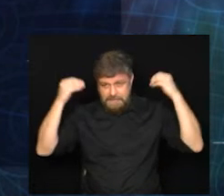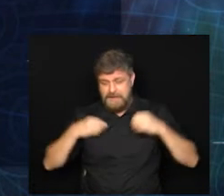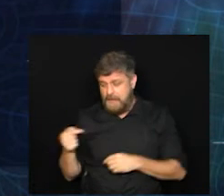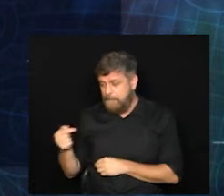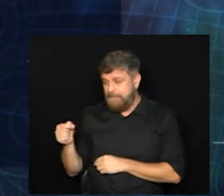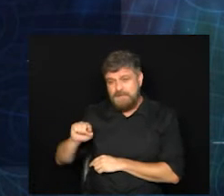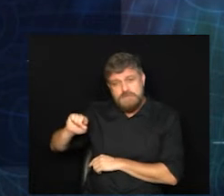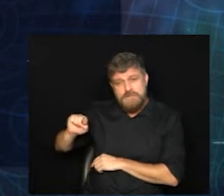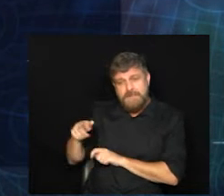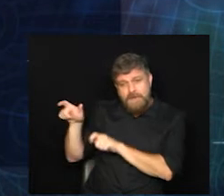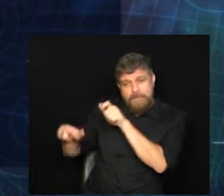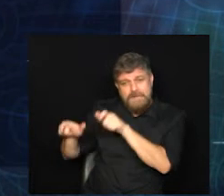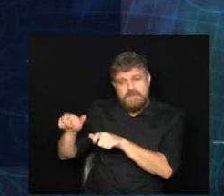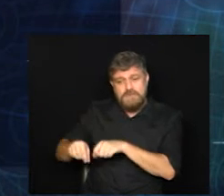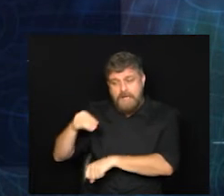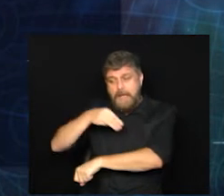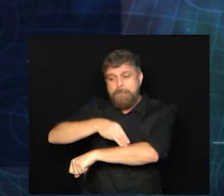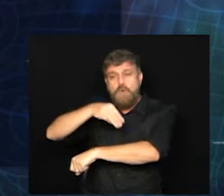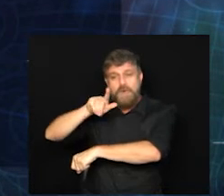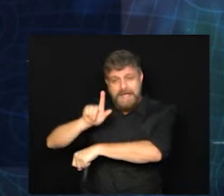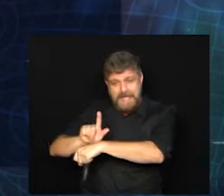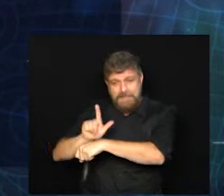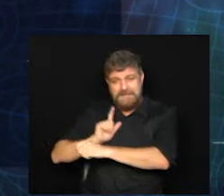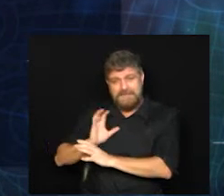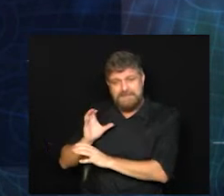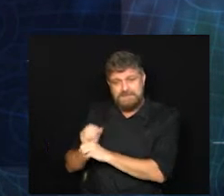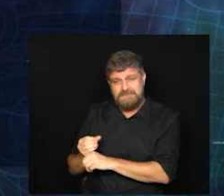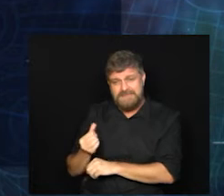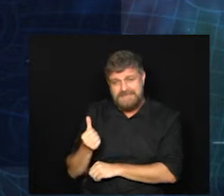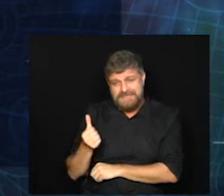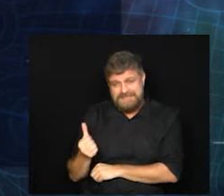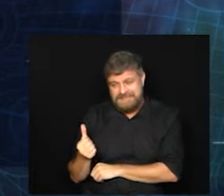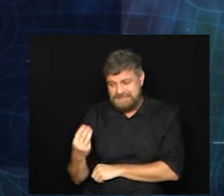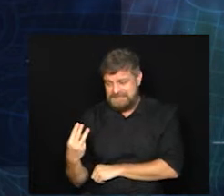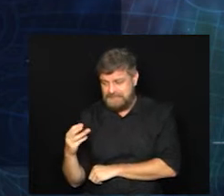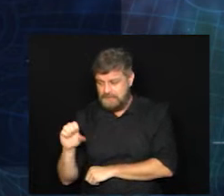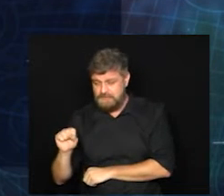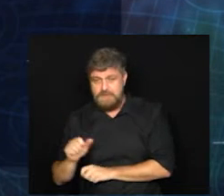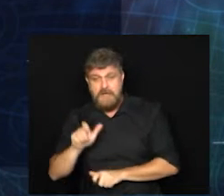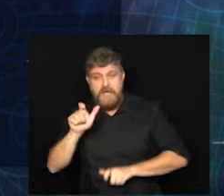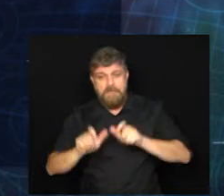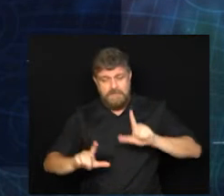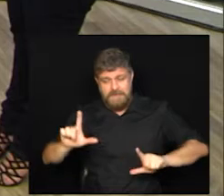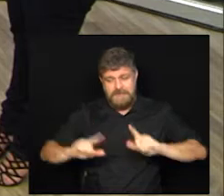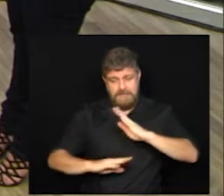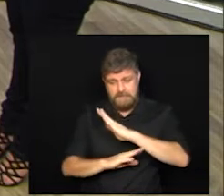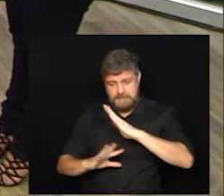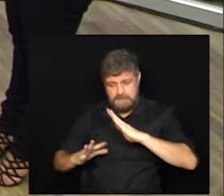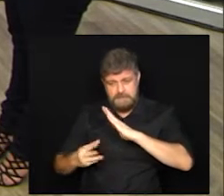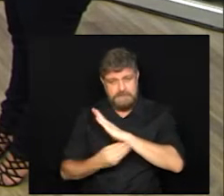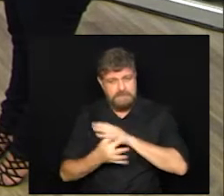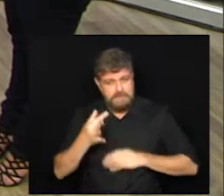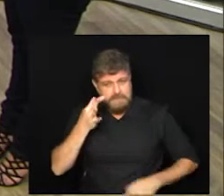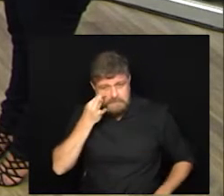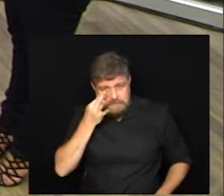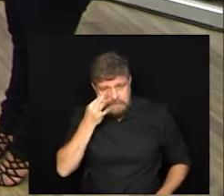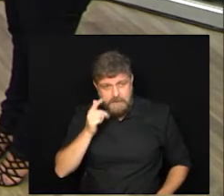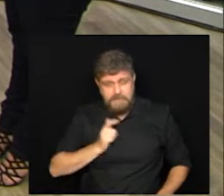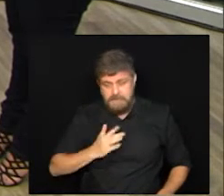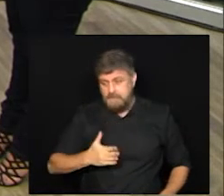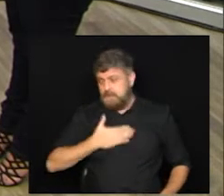casos da doença é Morungaba, com 638. Para quem acompanha aqui o Câmara Total, pode ficar